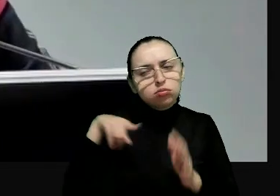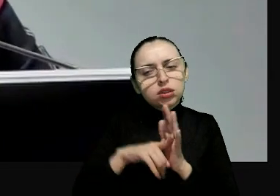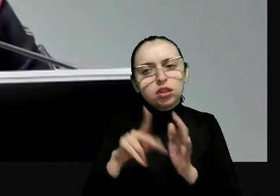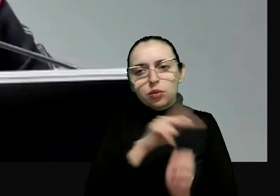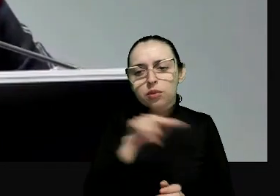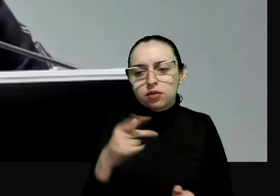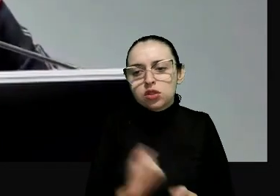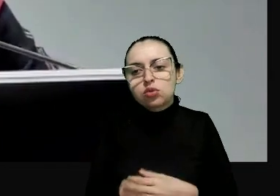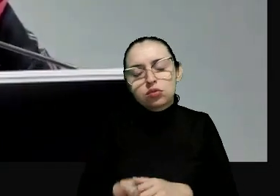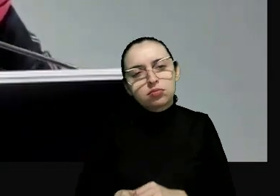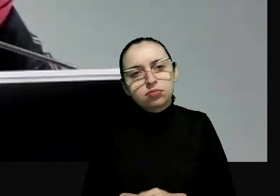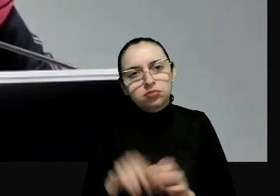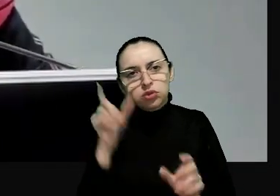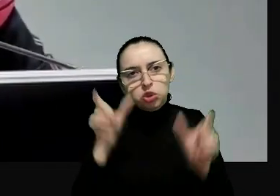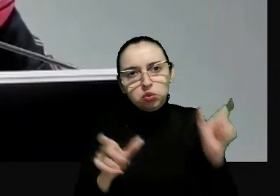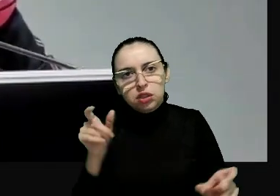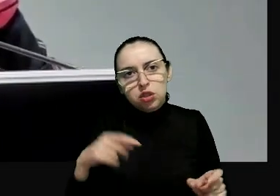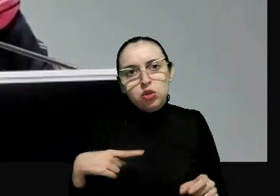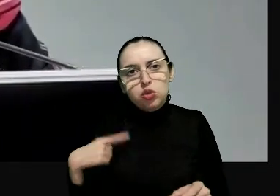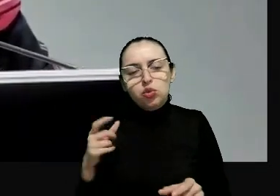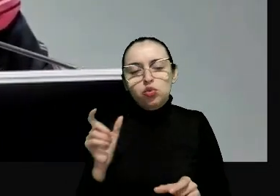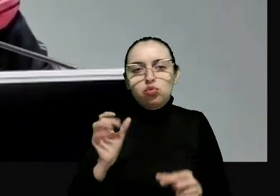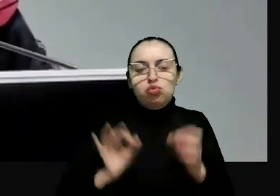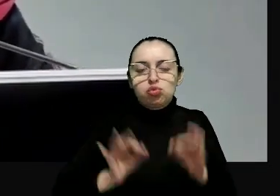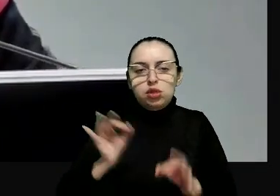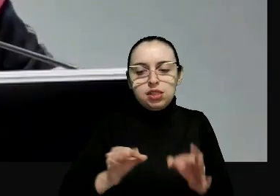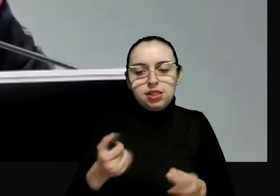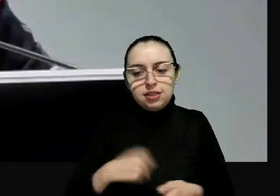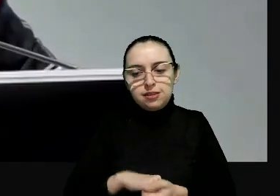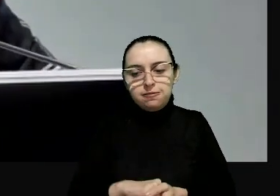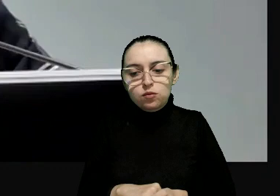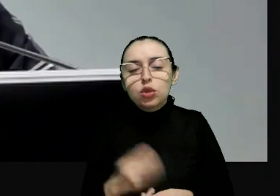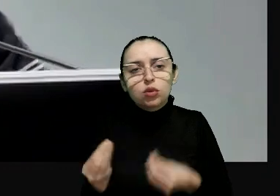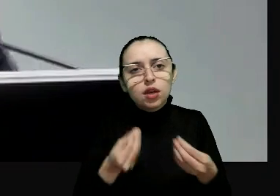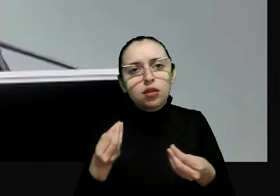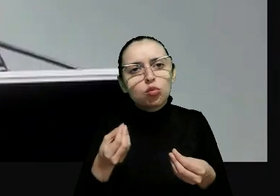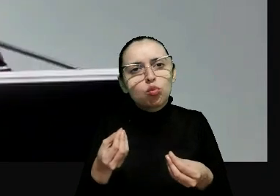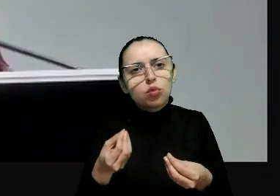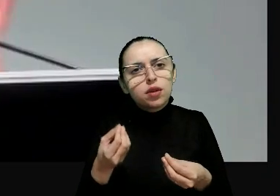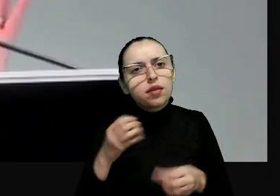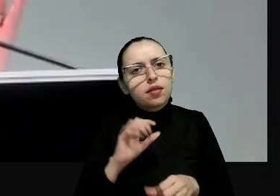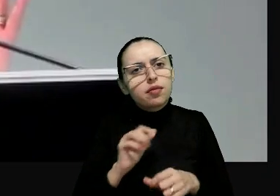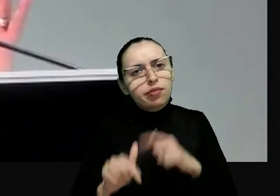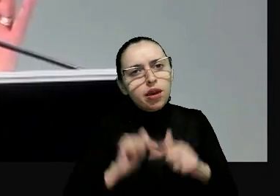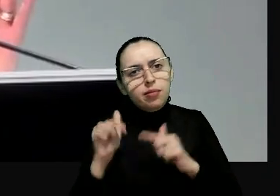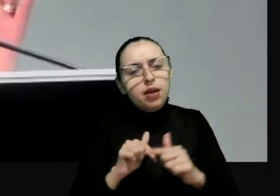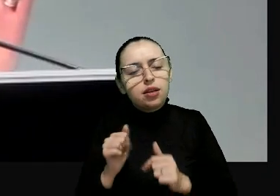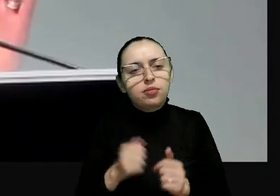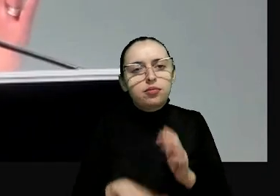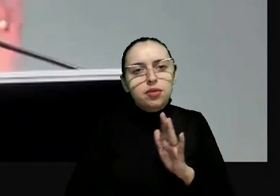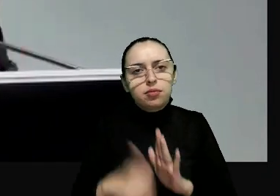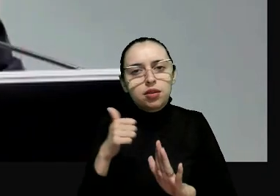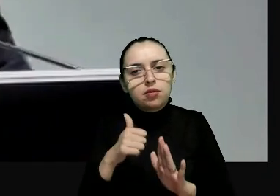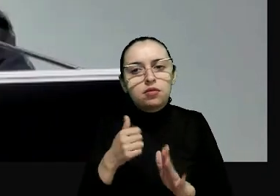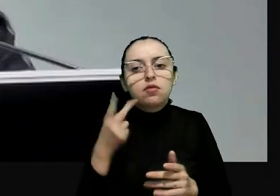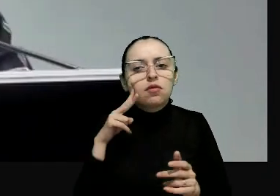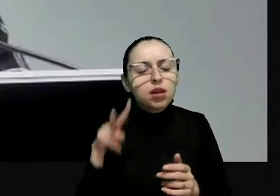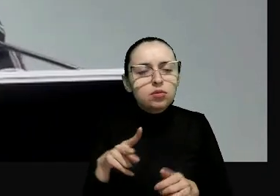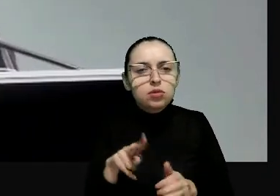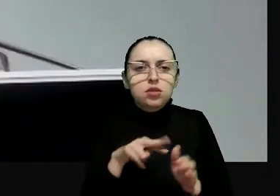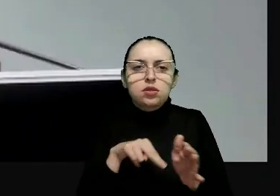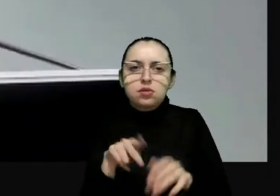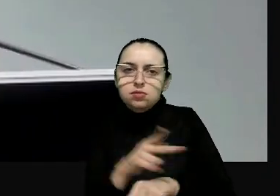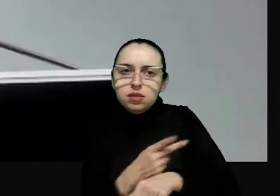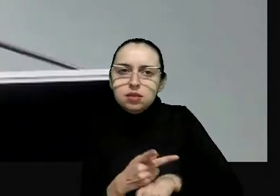lembrava, cada juiz nacional é um juiz interamericano. E, para isso, quais foram as nossas ações primeiras? Vamos avaliar,